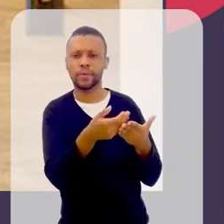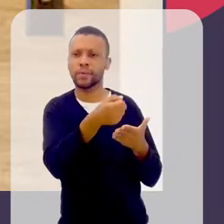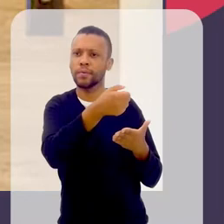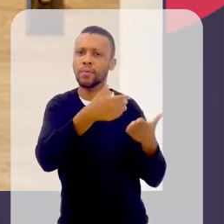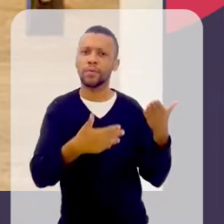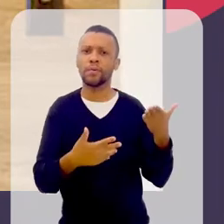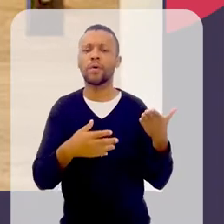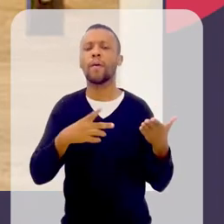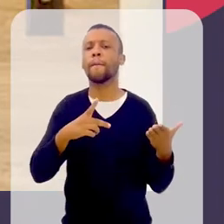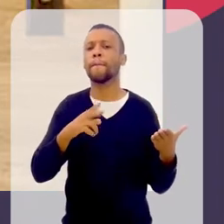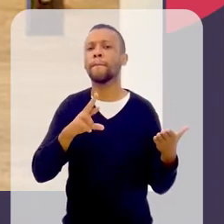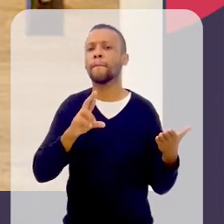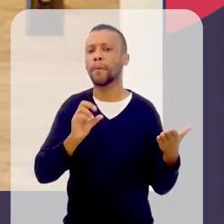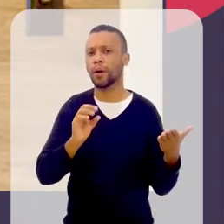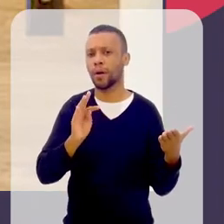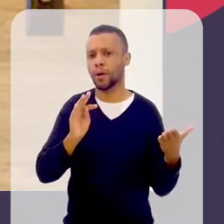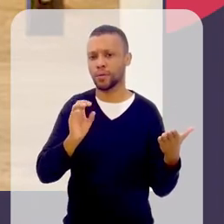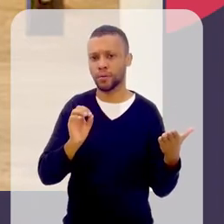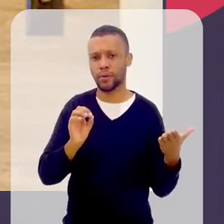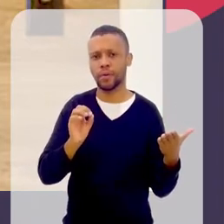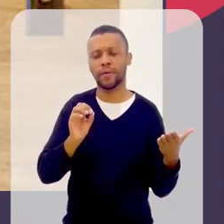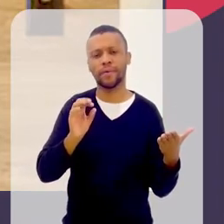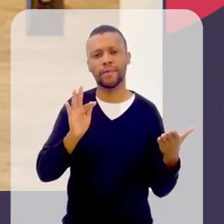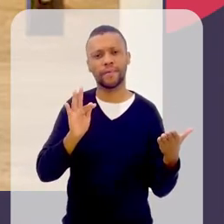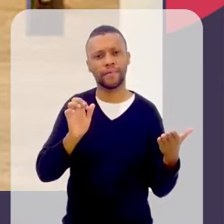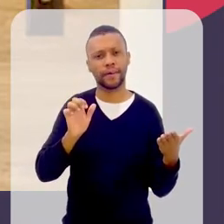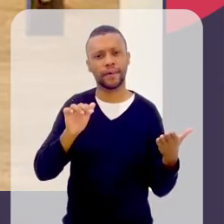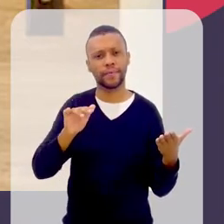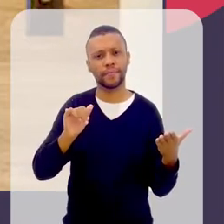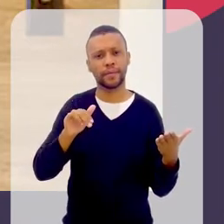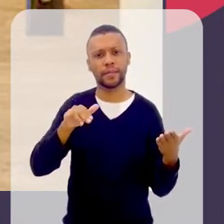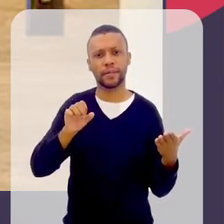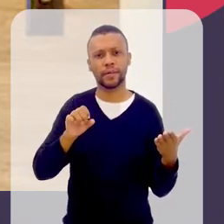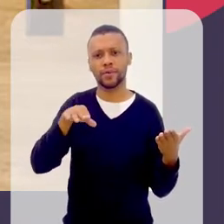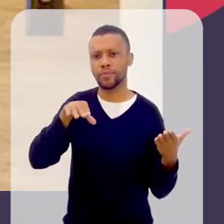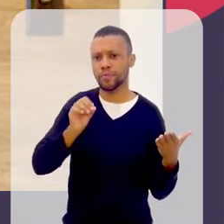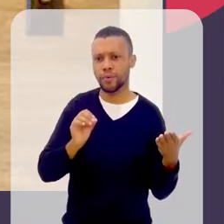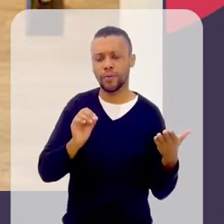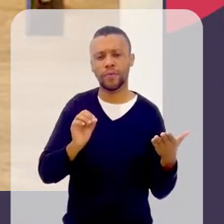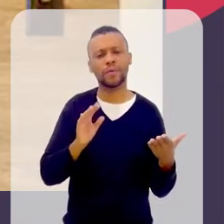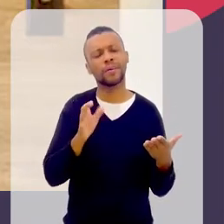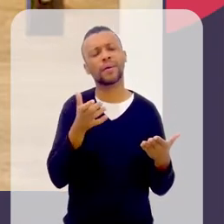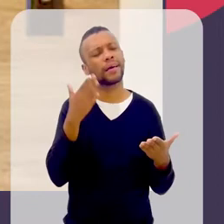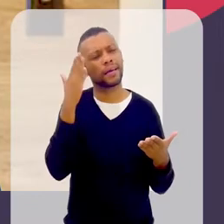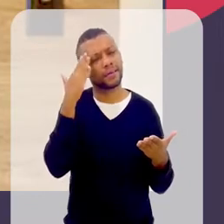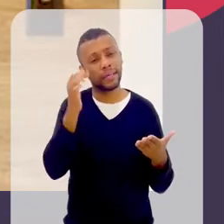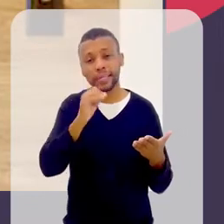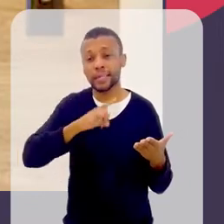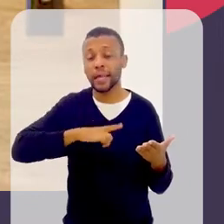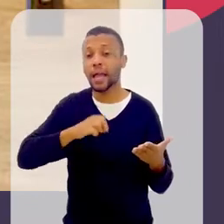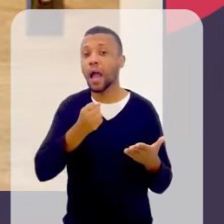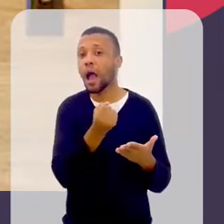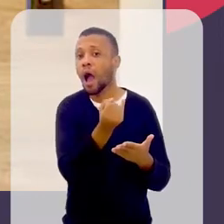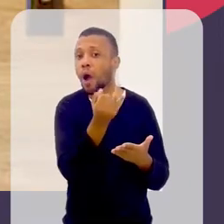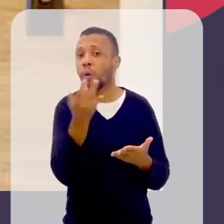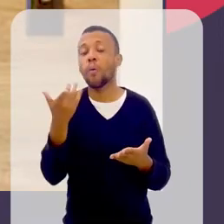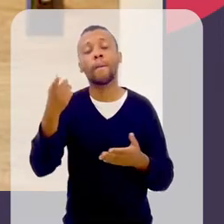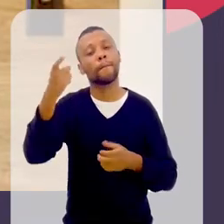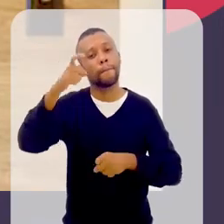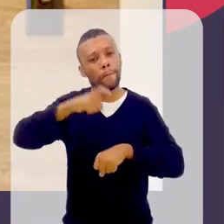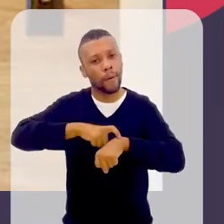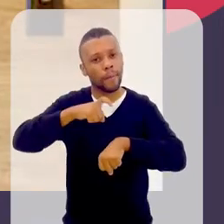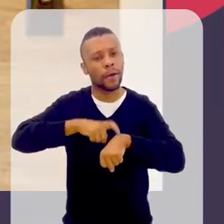essa palavra proto-feminismo, né? E eu queria saber se existe, assim, um momento da história